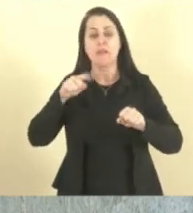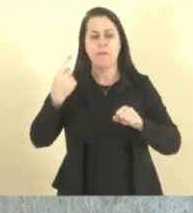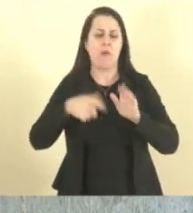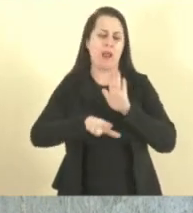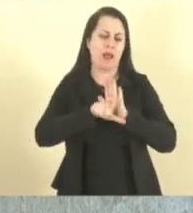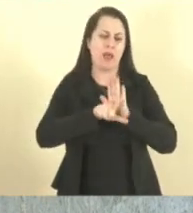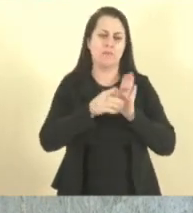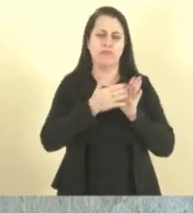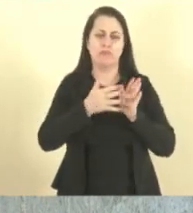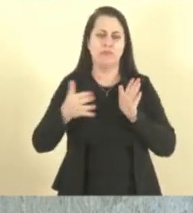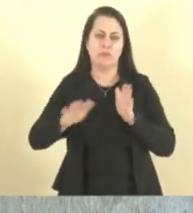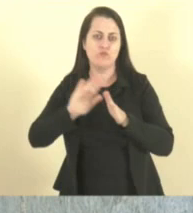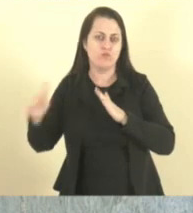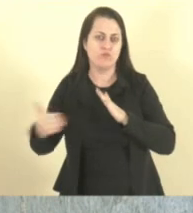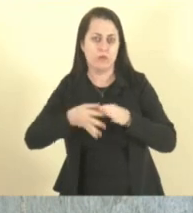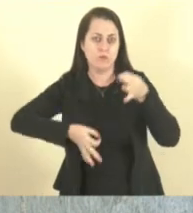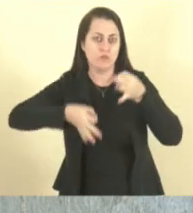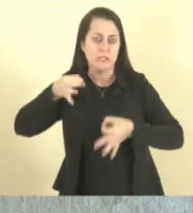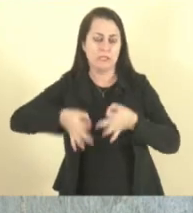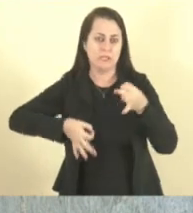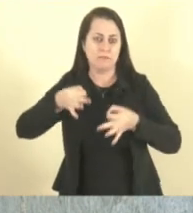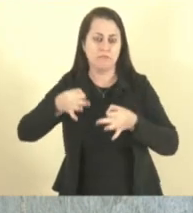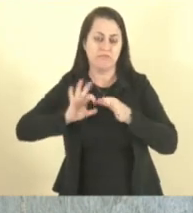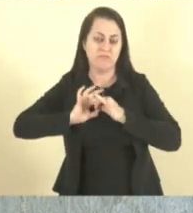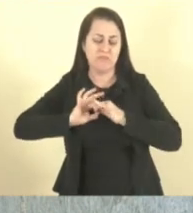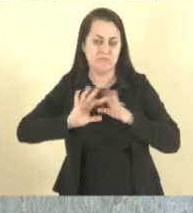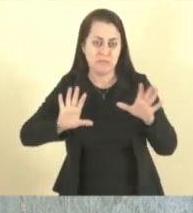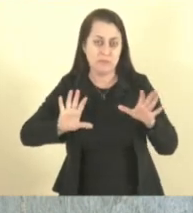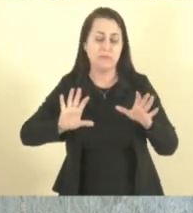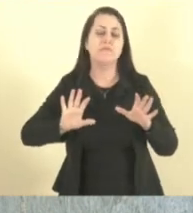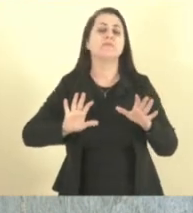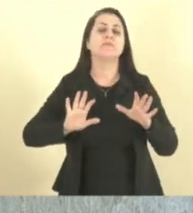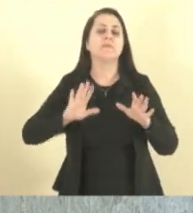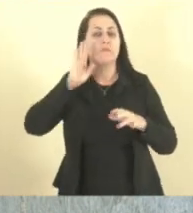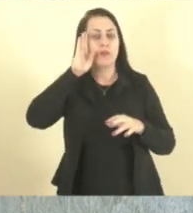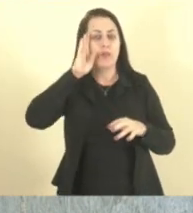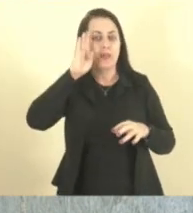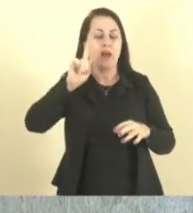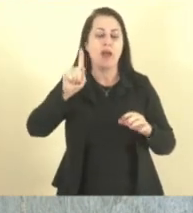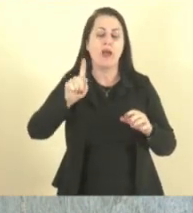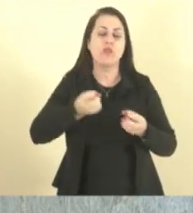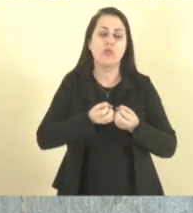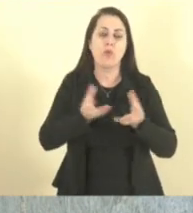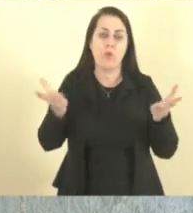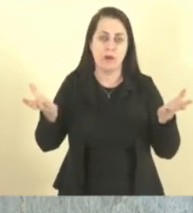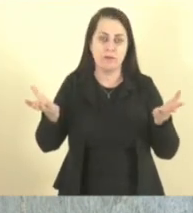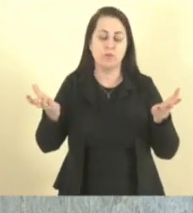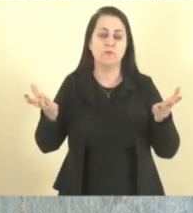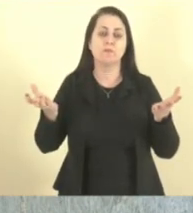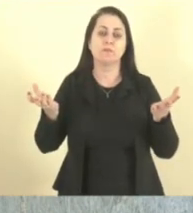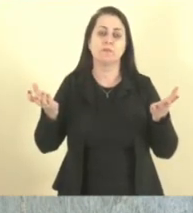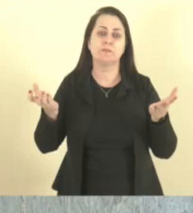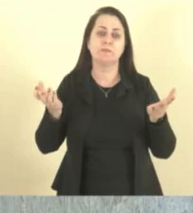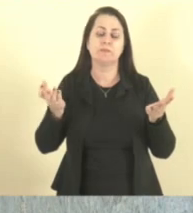no judiciário ou administrativamente, eles prioritariamente serão doados para